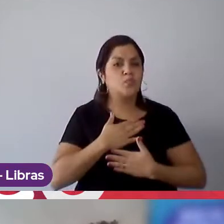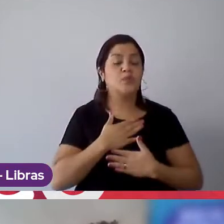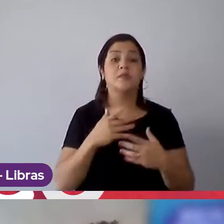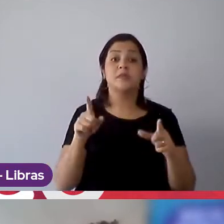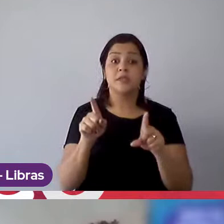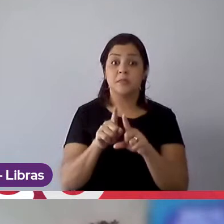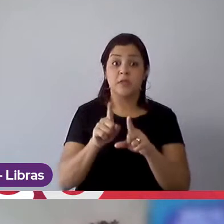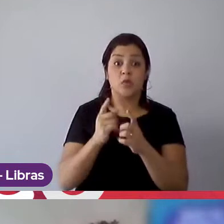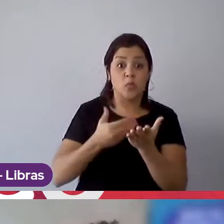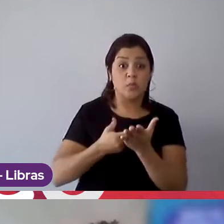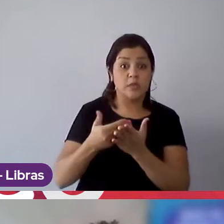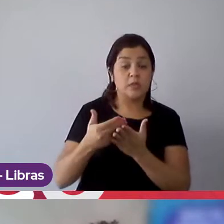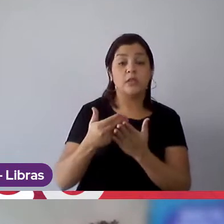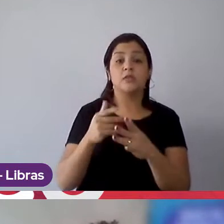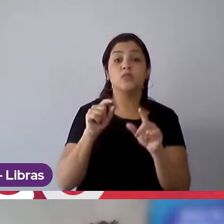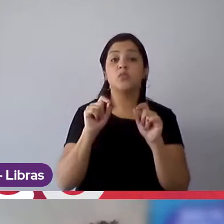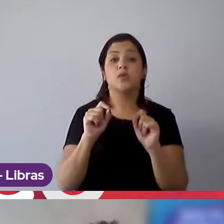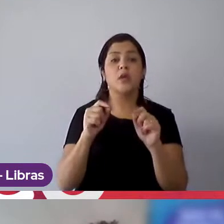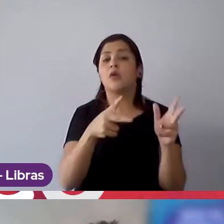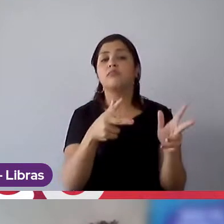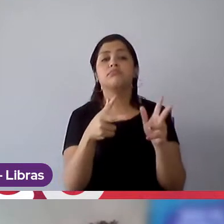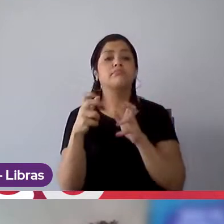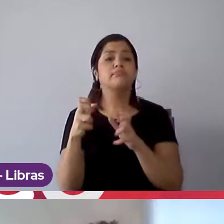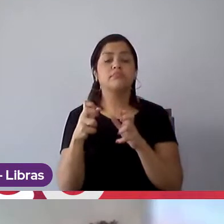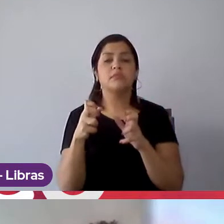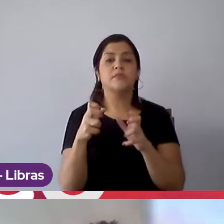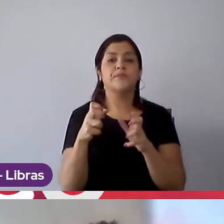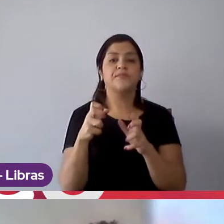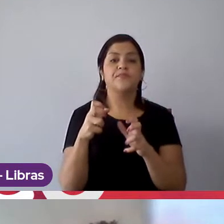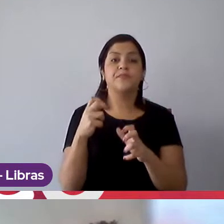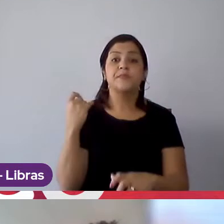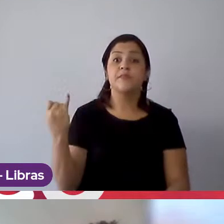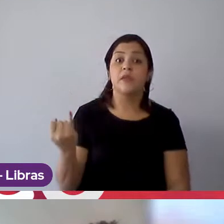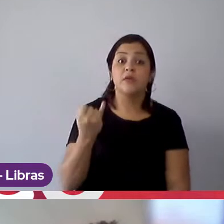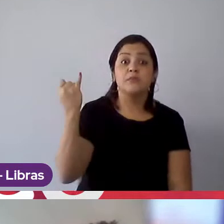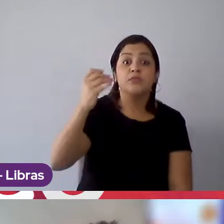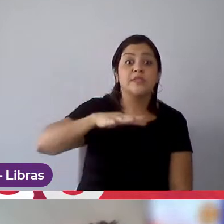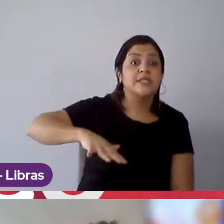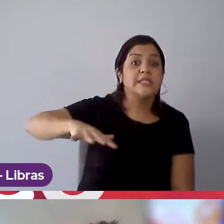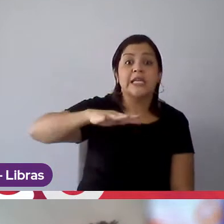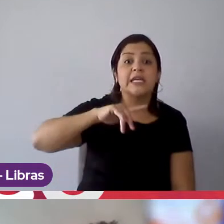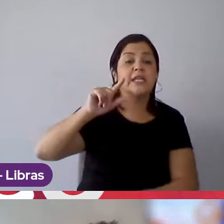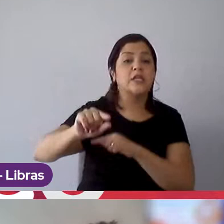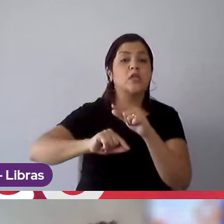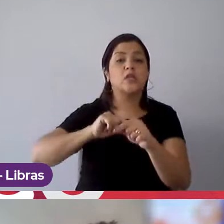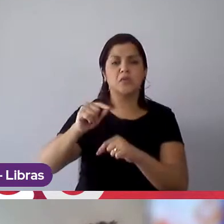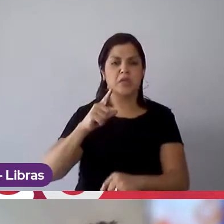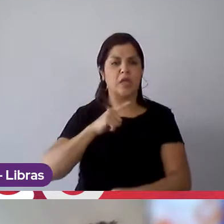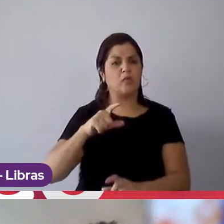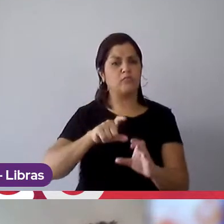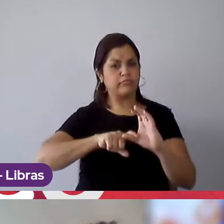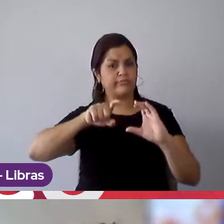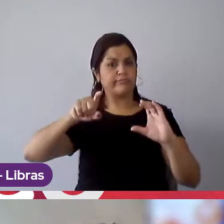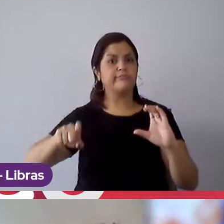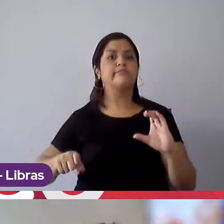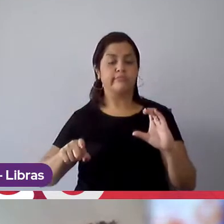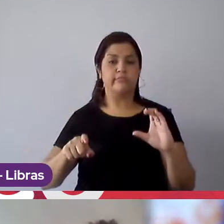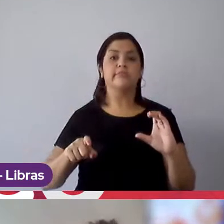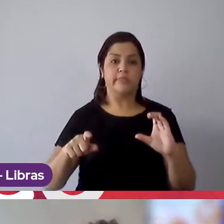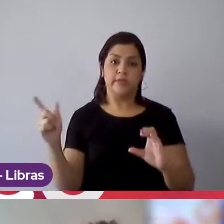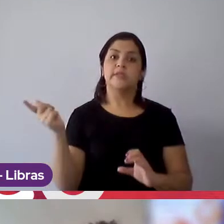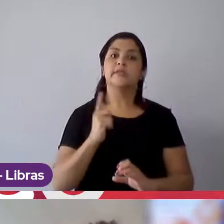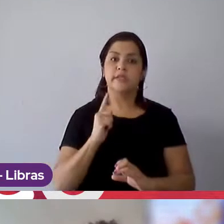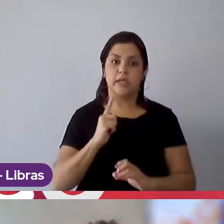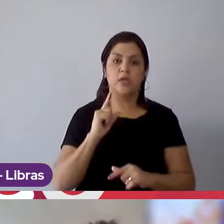desde que eu entrei, eu percebi o quanto os estagiários têm autonomia e o quanto a